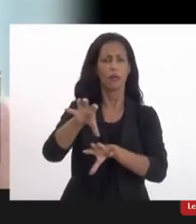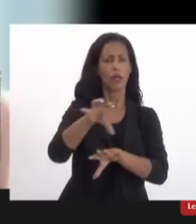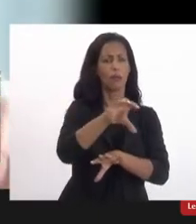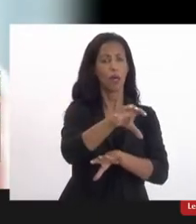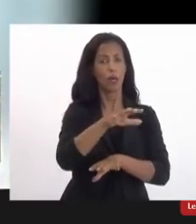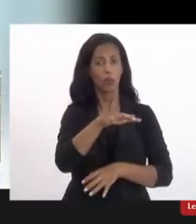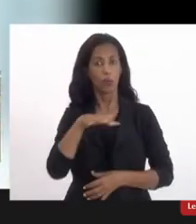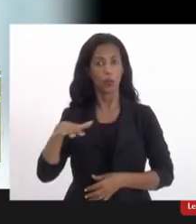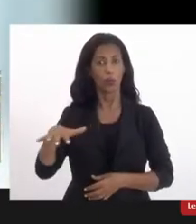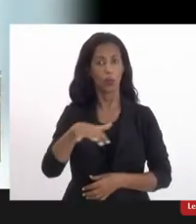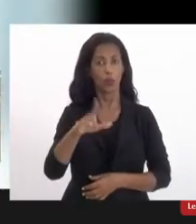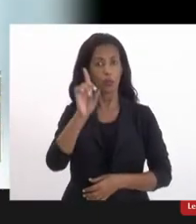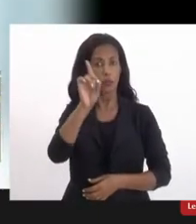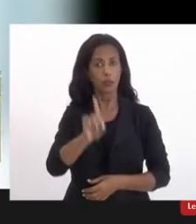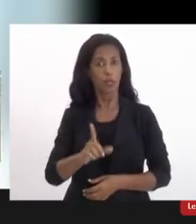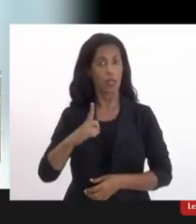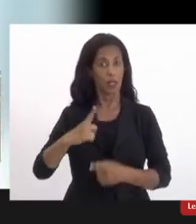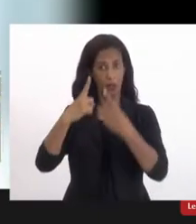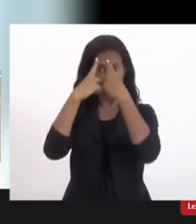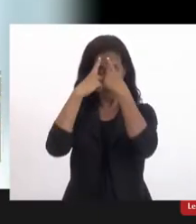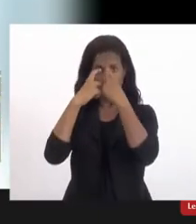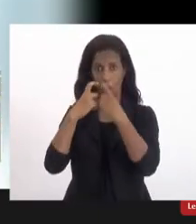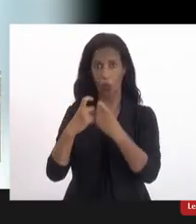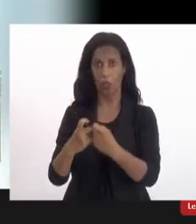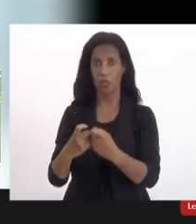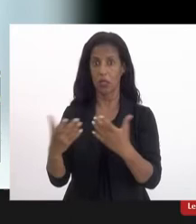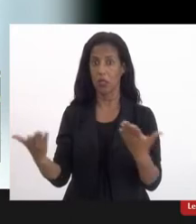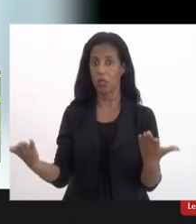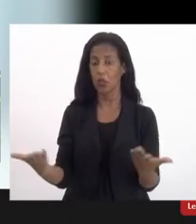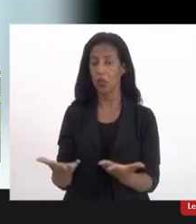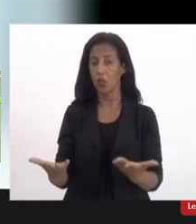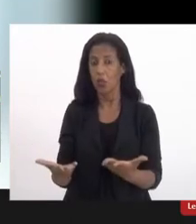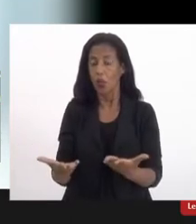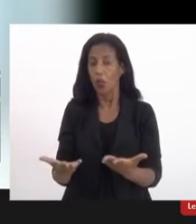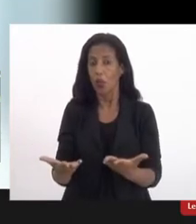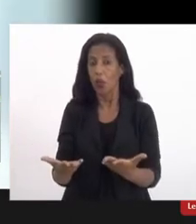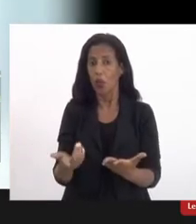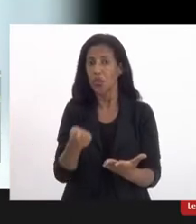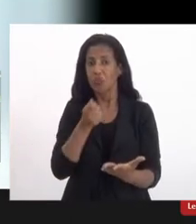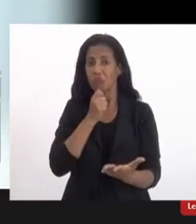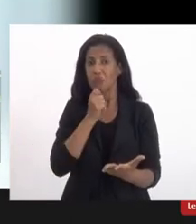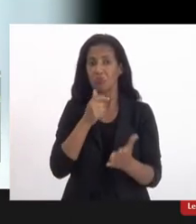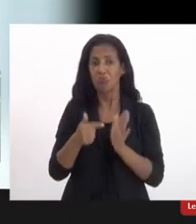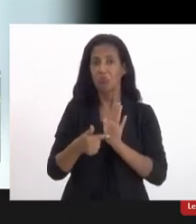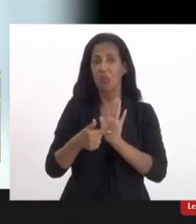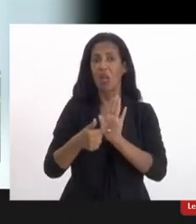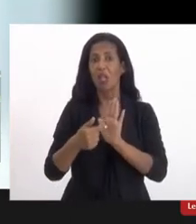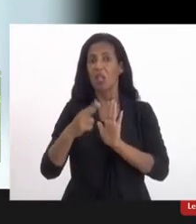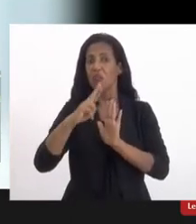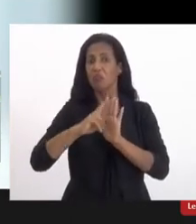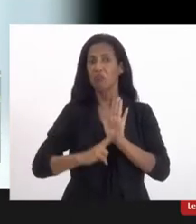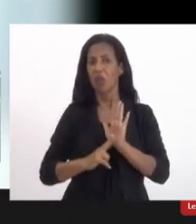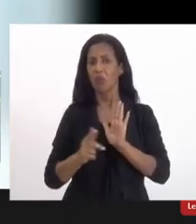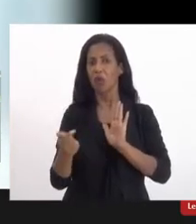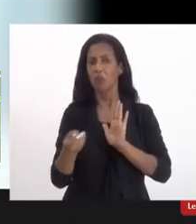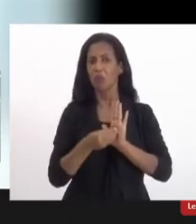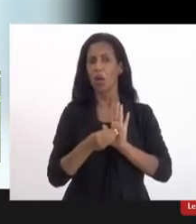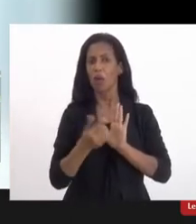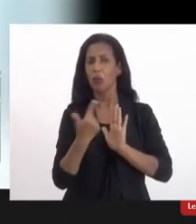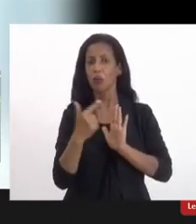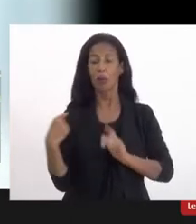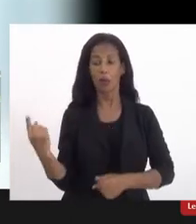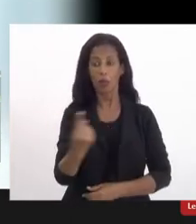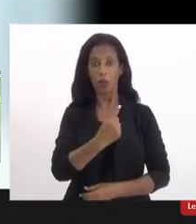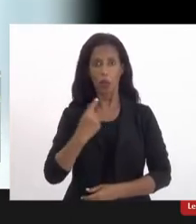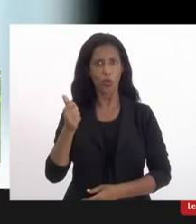deficiência a gente tem violências que hoje sequer são tipificadas nos relatórios gerais porque nós